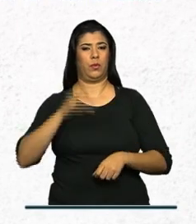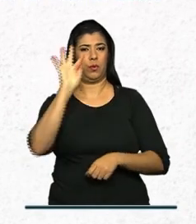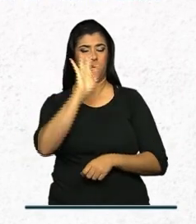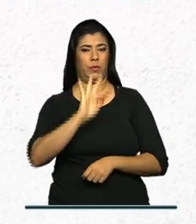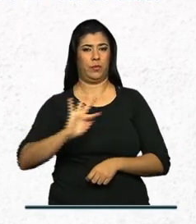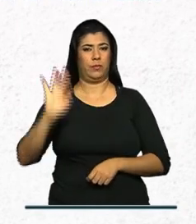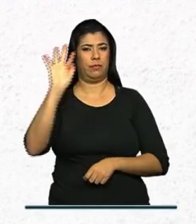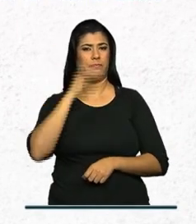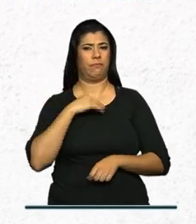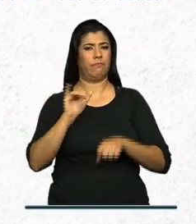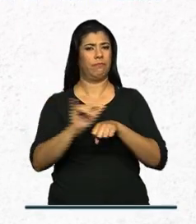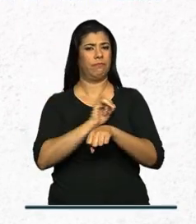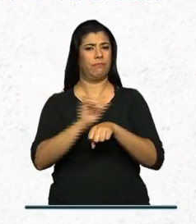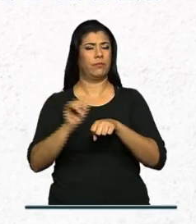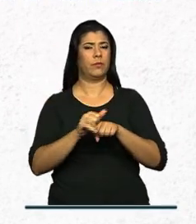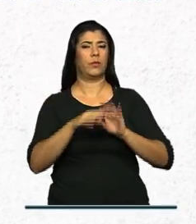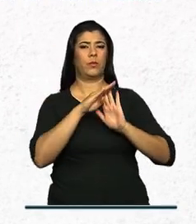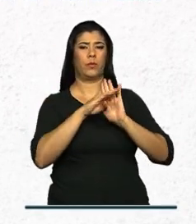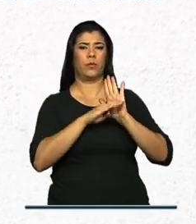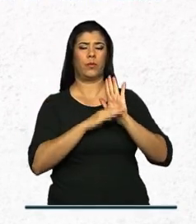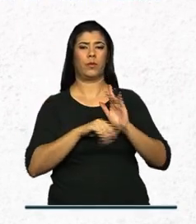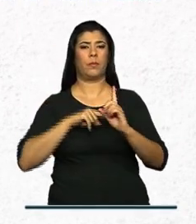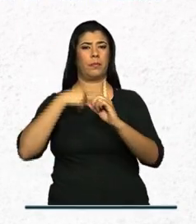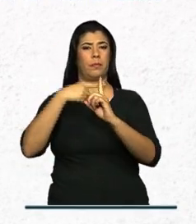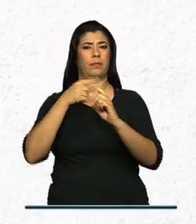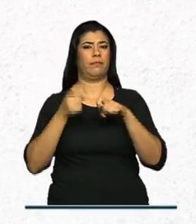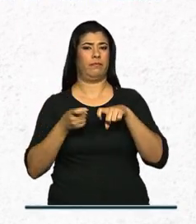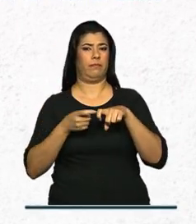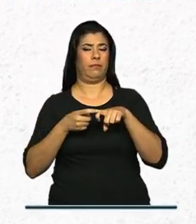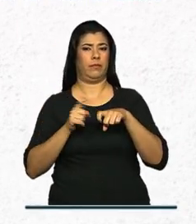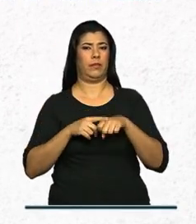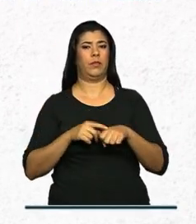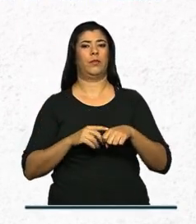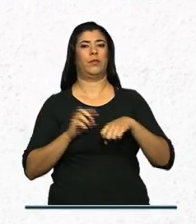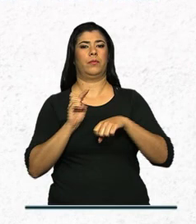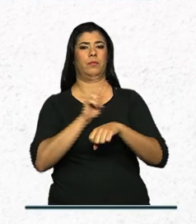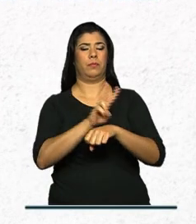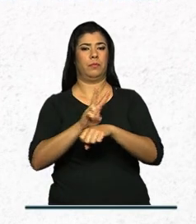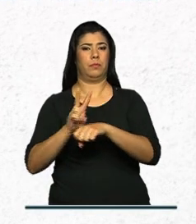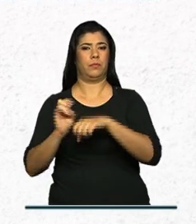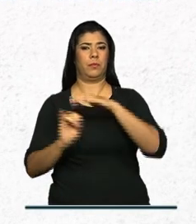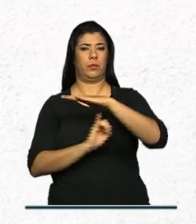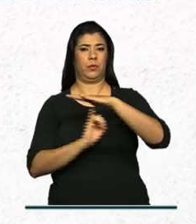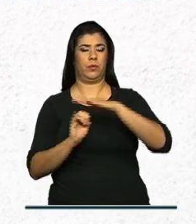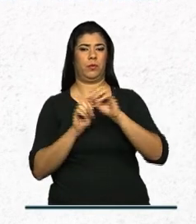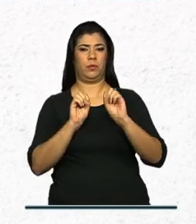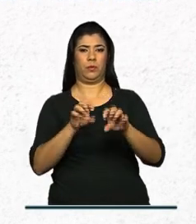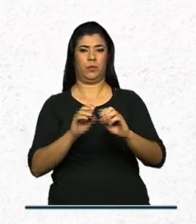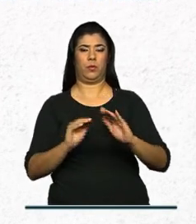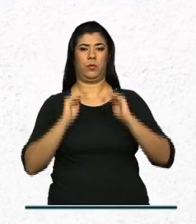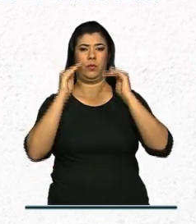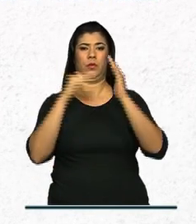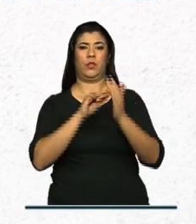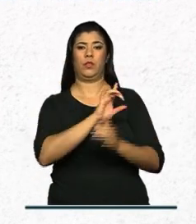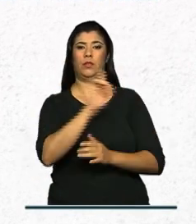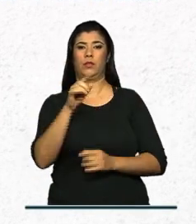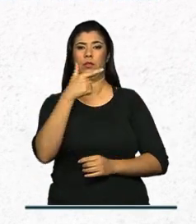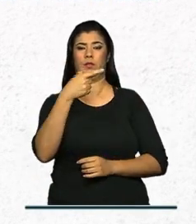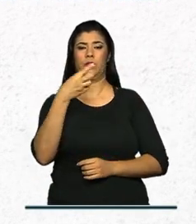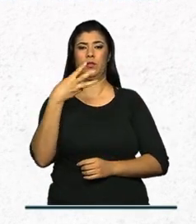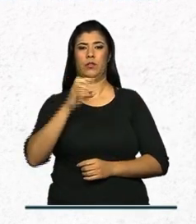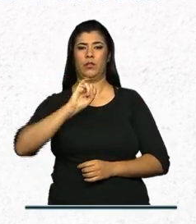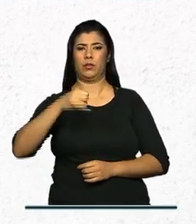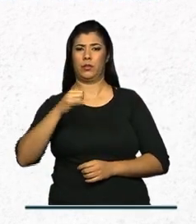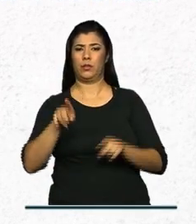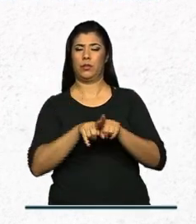federal na estratégia do programa Mais Médicos. As mantenedoras de instituições de ensino superior têm até o dia 23 de